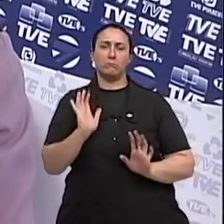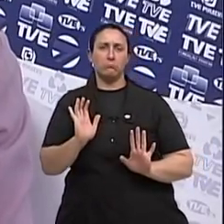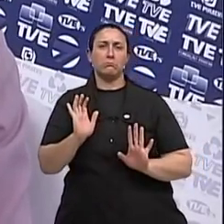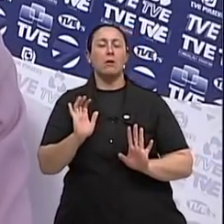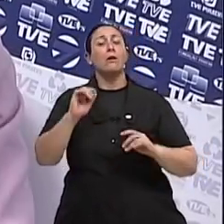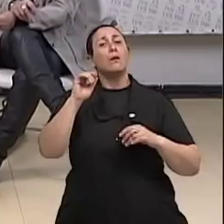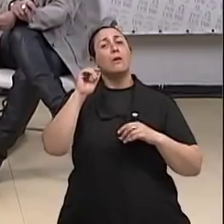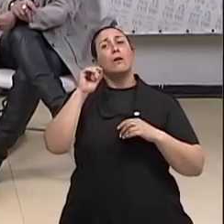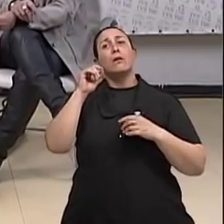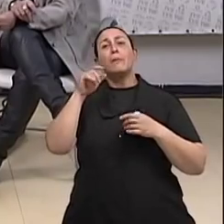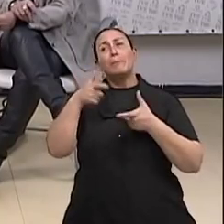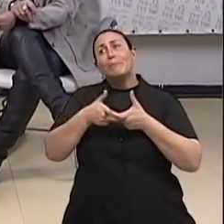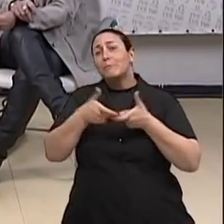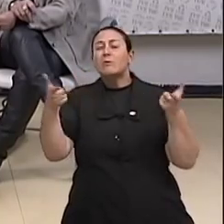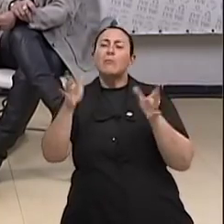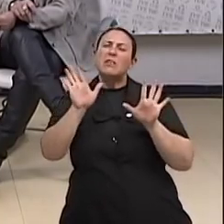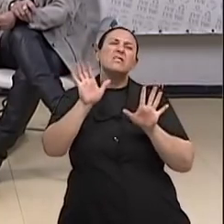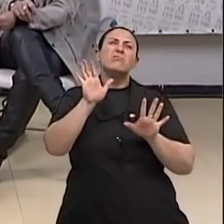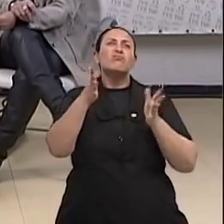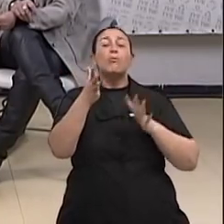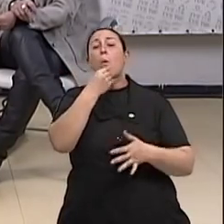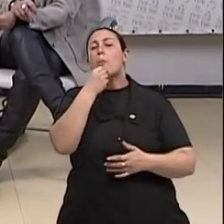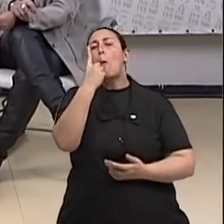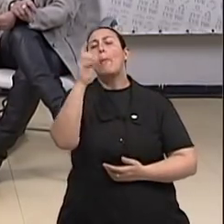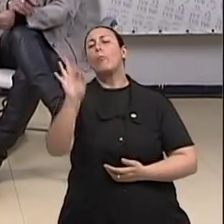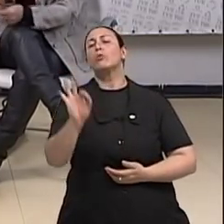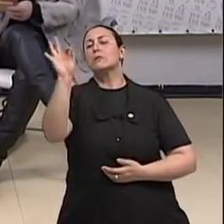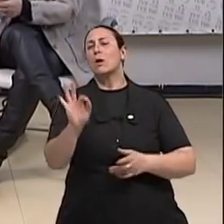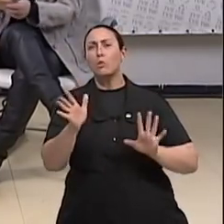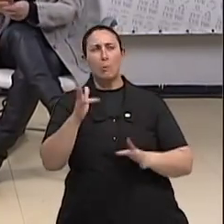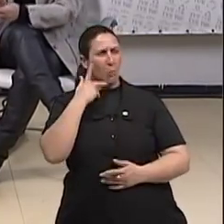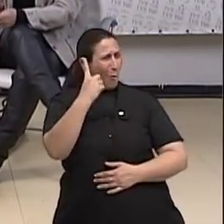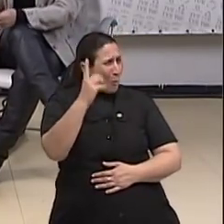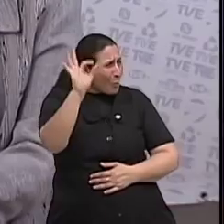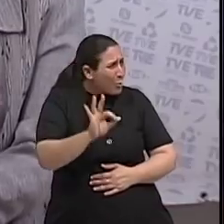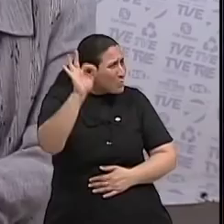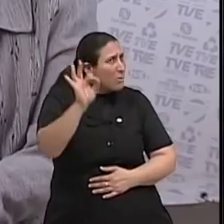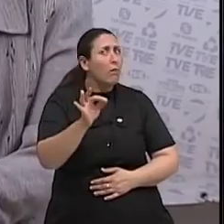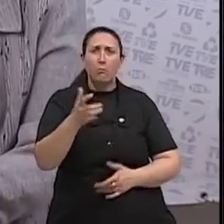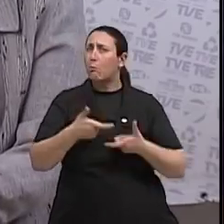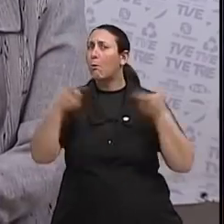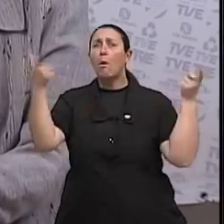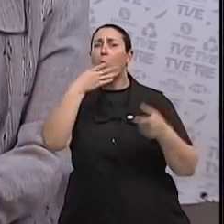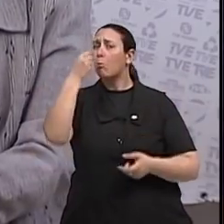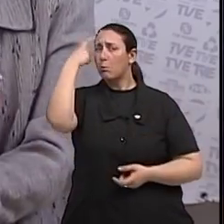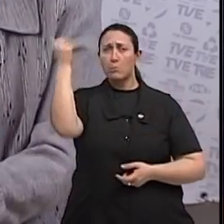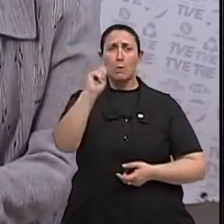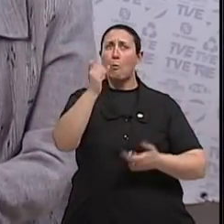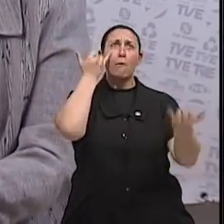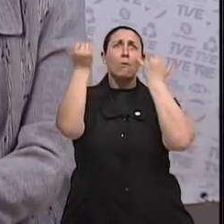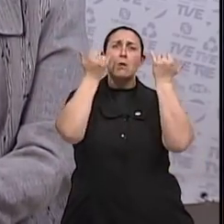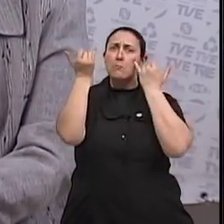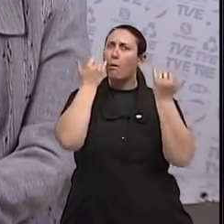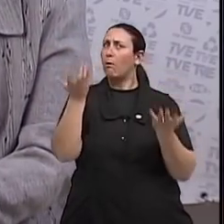homem. Mas isso é alto, doutora? É 1% dos casos. É alto, É alto. Para o desconhecimento geral da população que achava